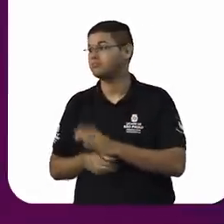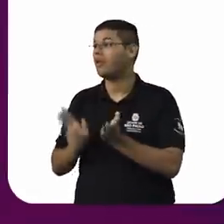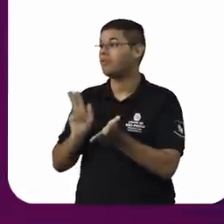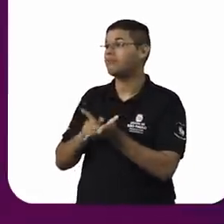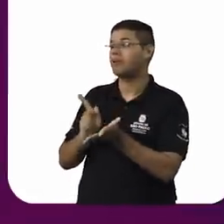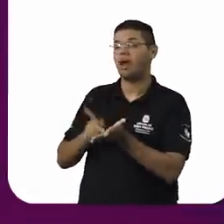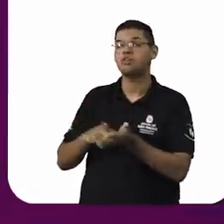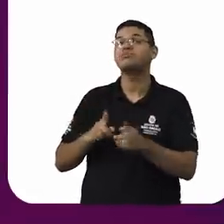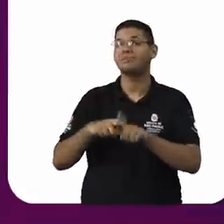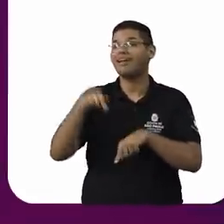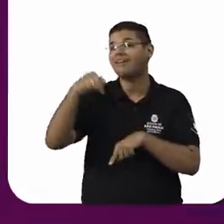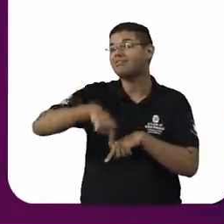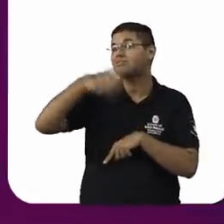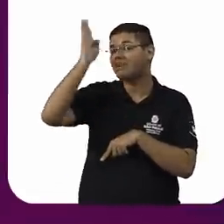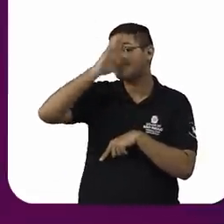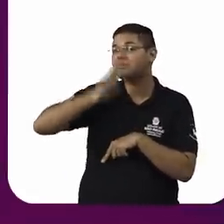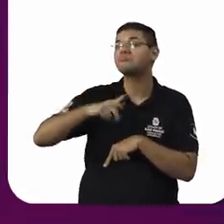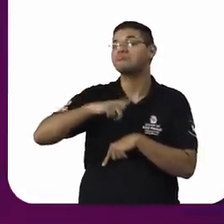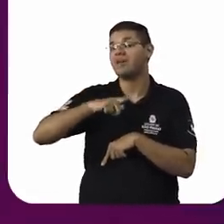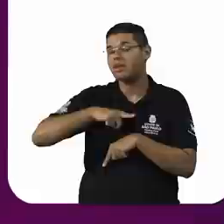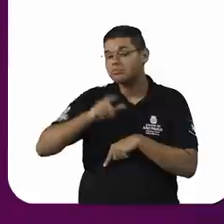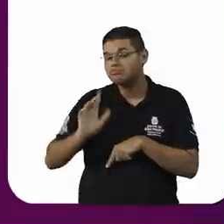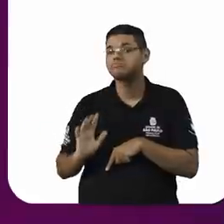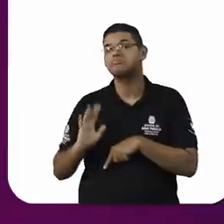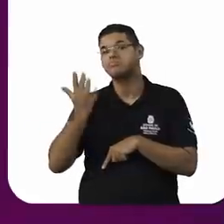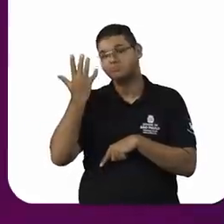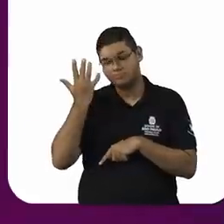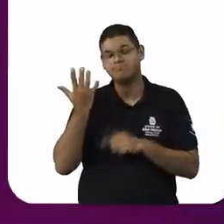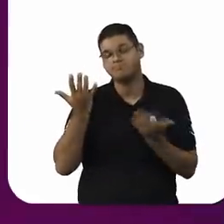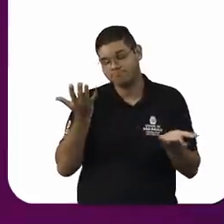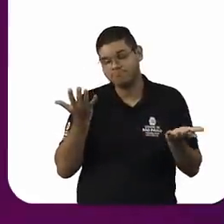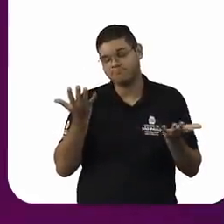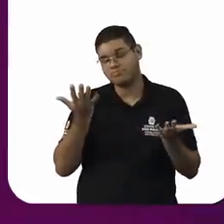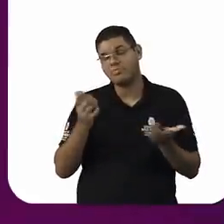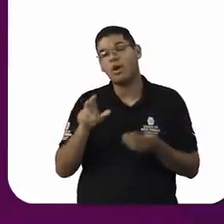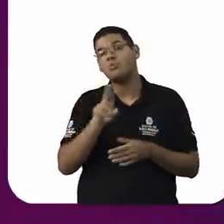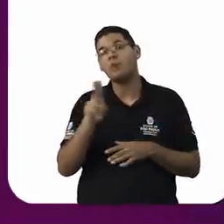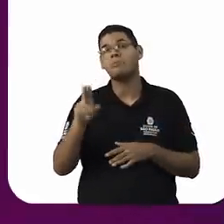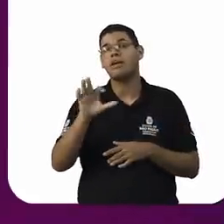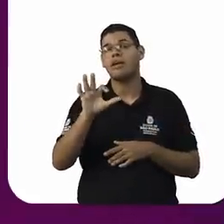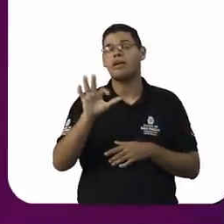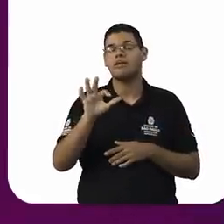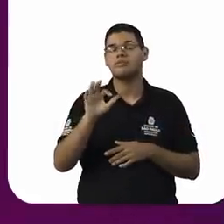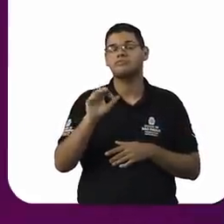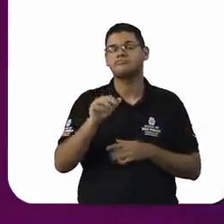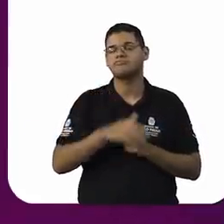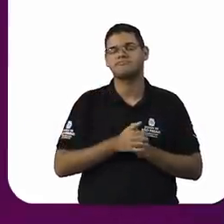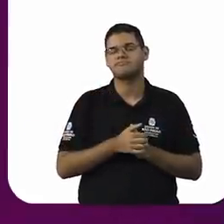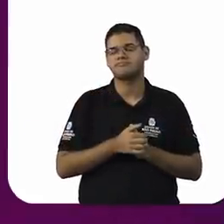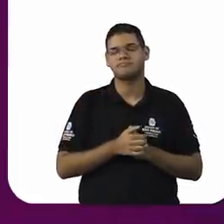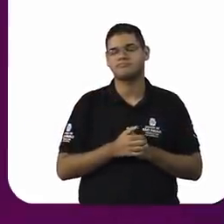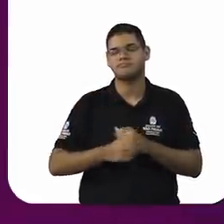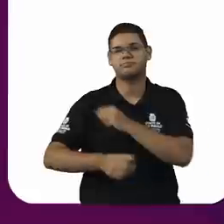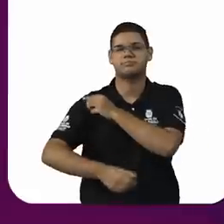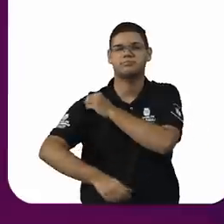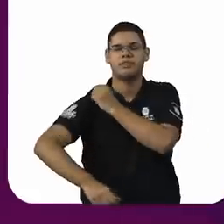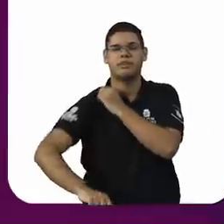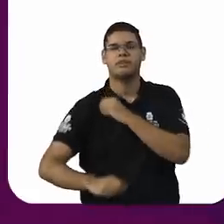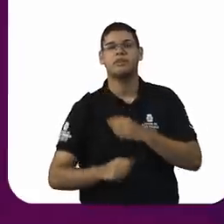lamentavelmente, esse fenômeno, que é o fenômeno da mercantilização da fé. Isso é uma coisa muito grave.